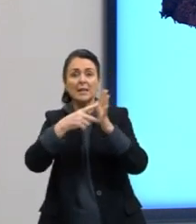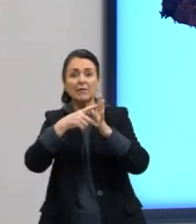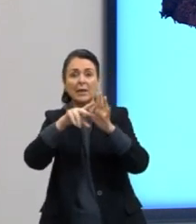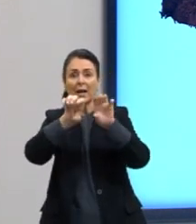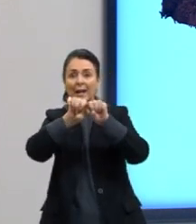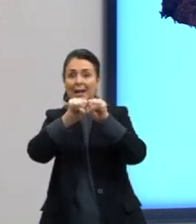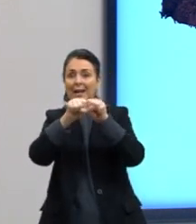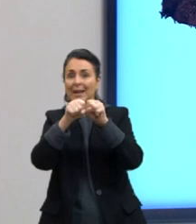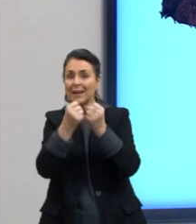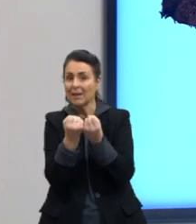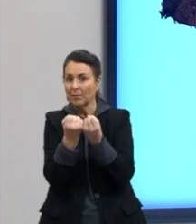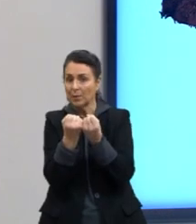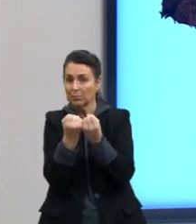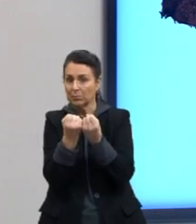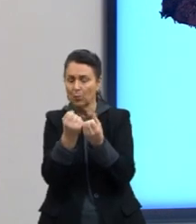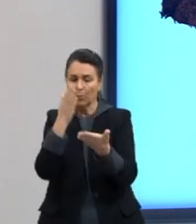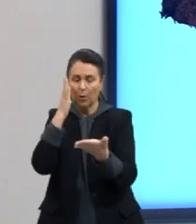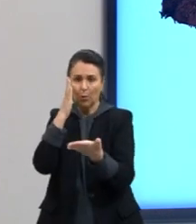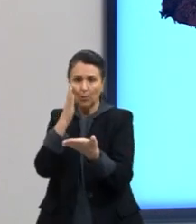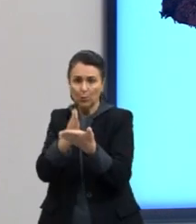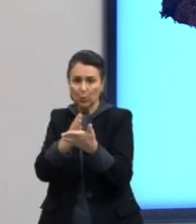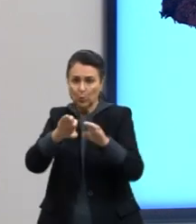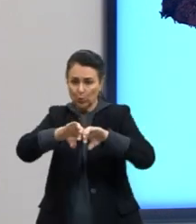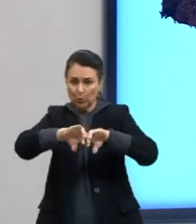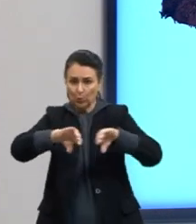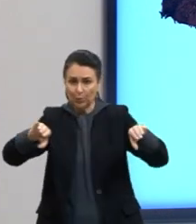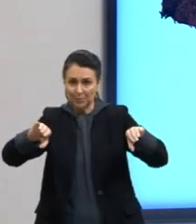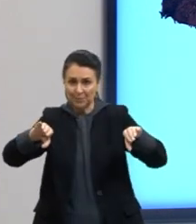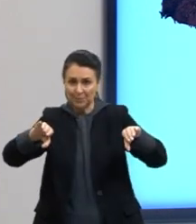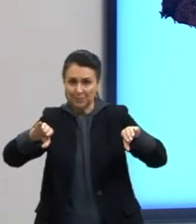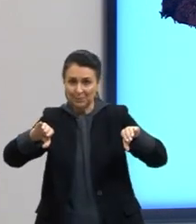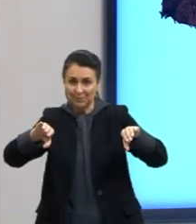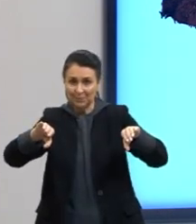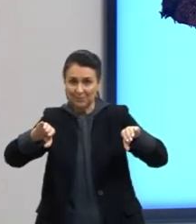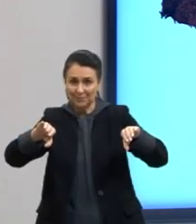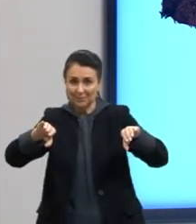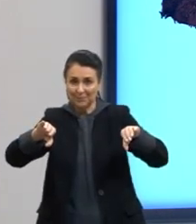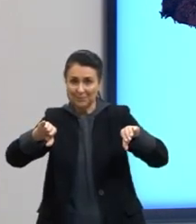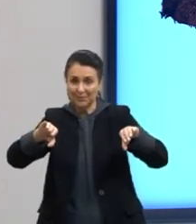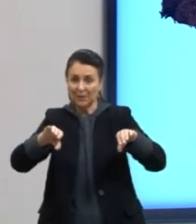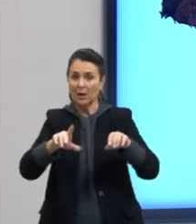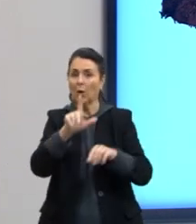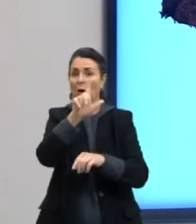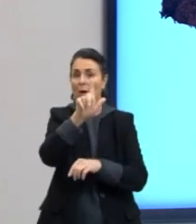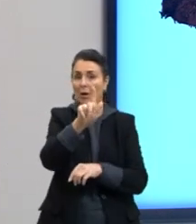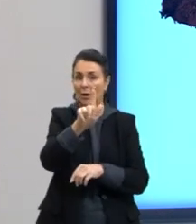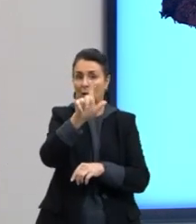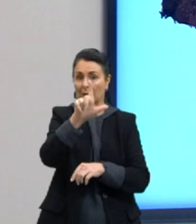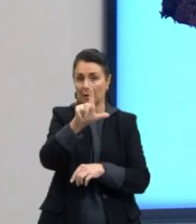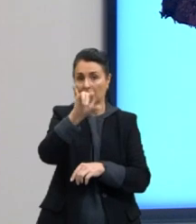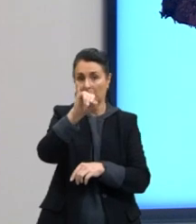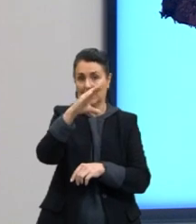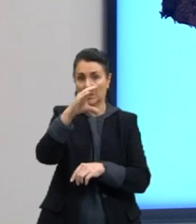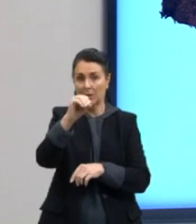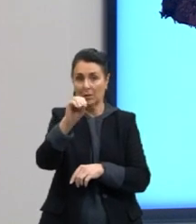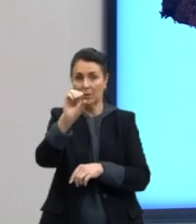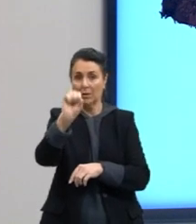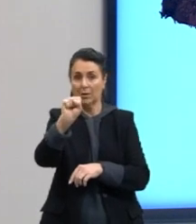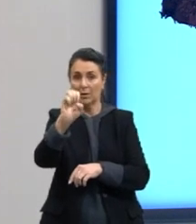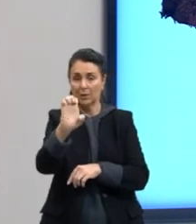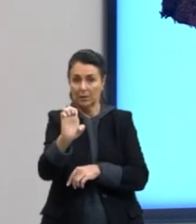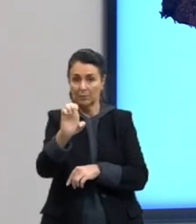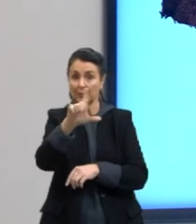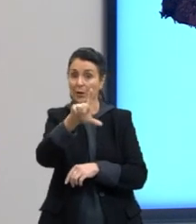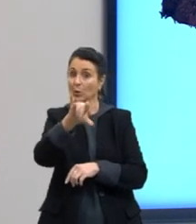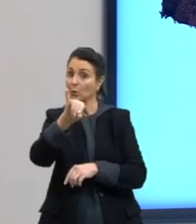quebra. E ali, glicose. Então, lise quebra,